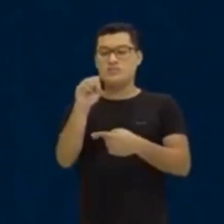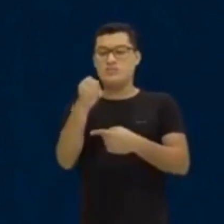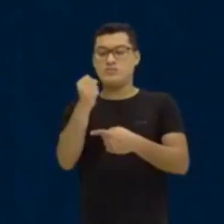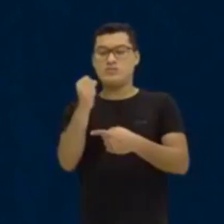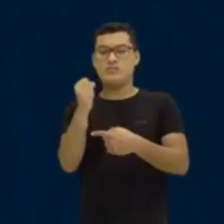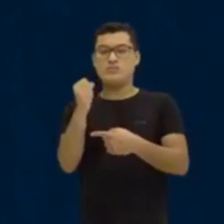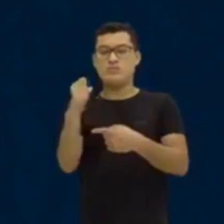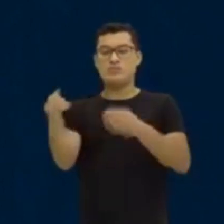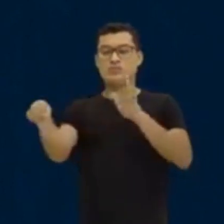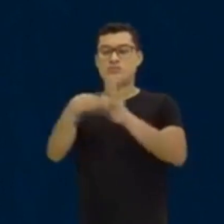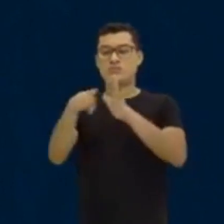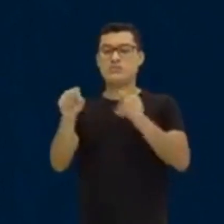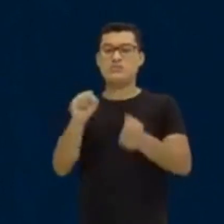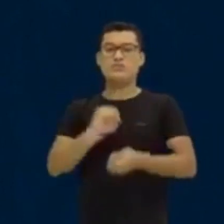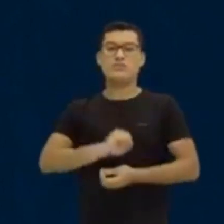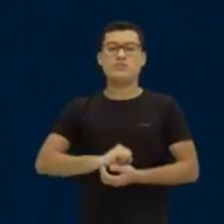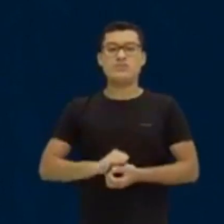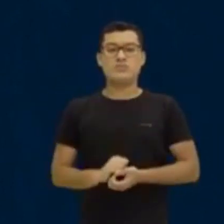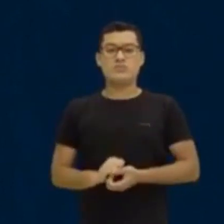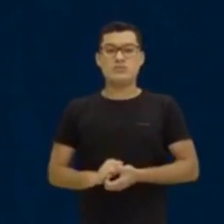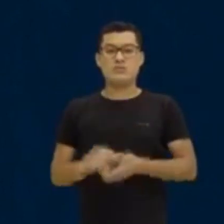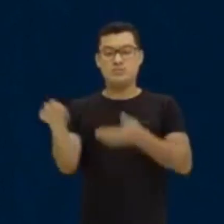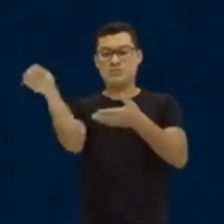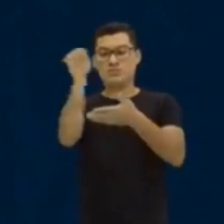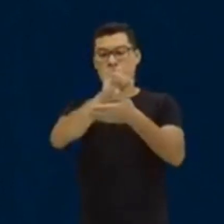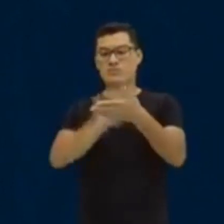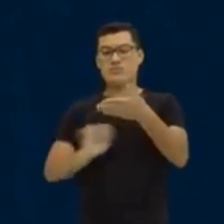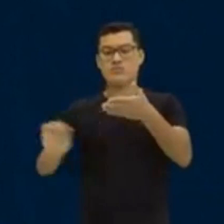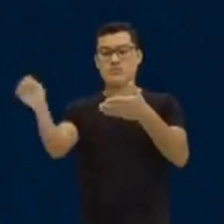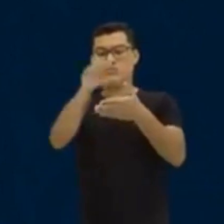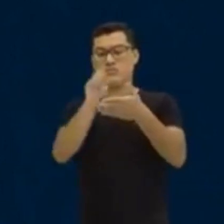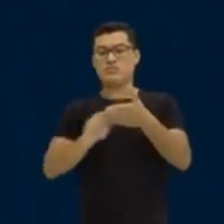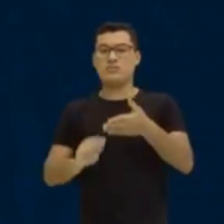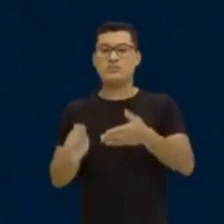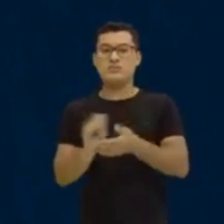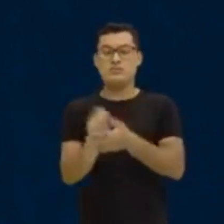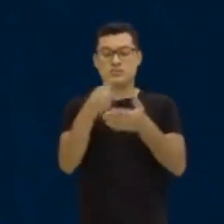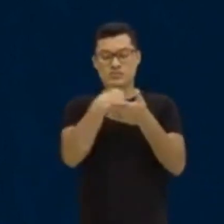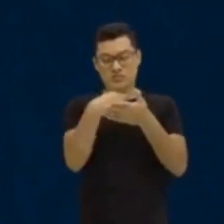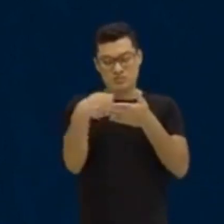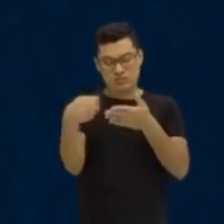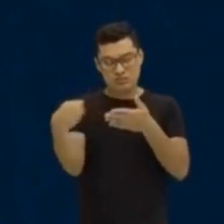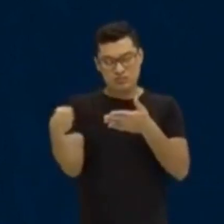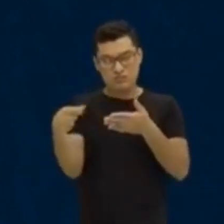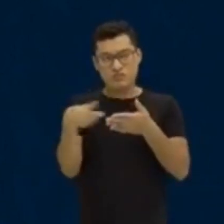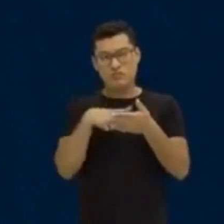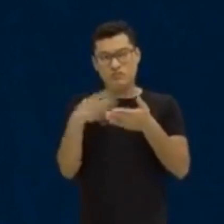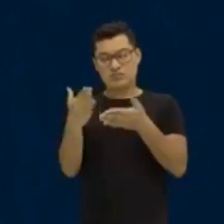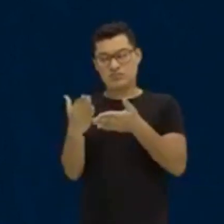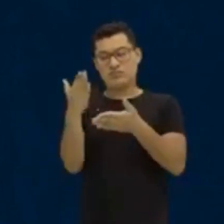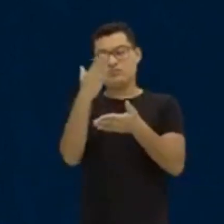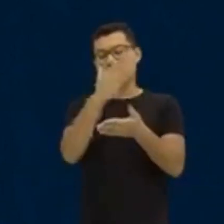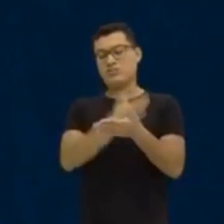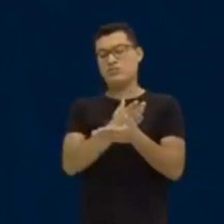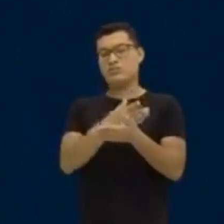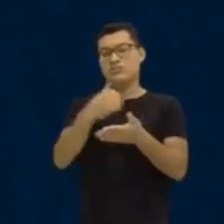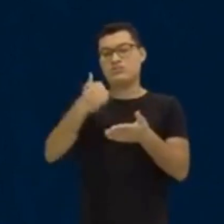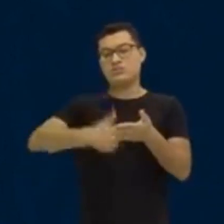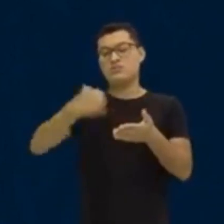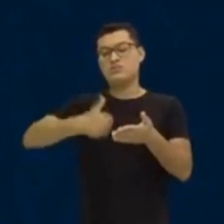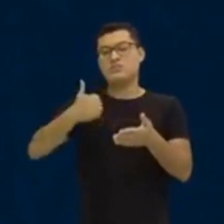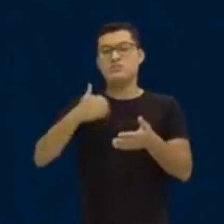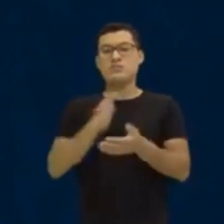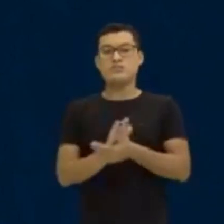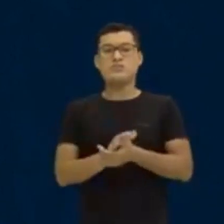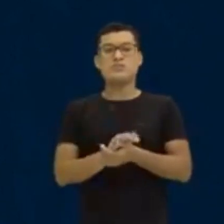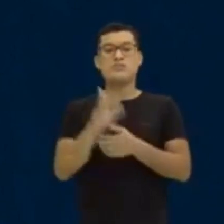78 menos, vou apagar agora aqui, eu vou escrever o número que tem antes da primeira repetição. Nessa hora,